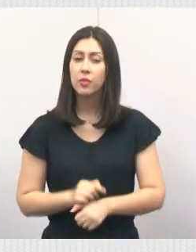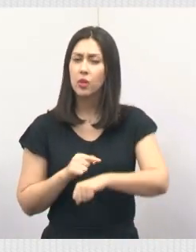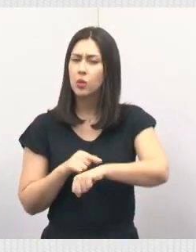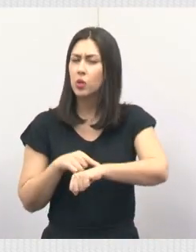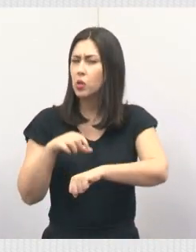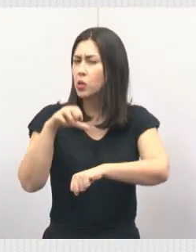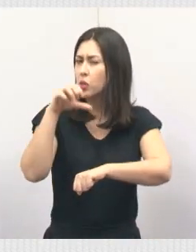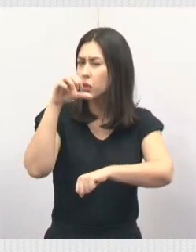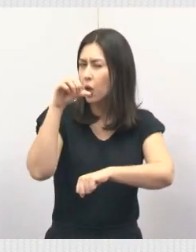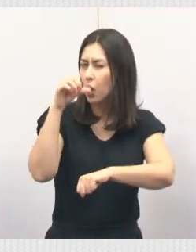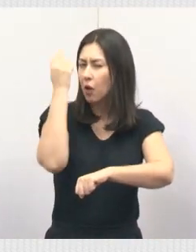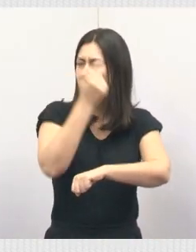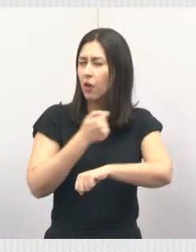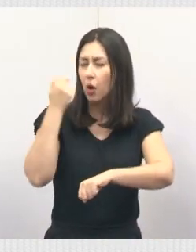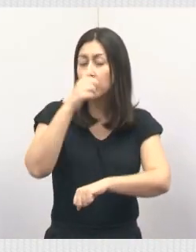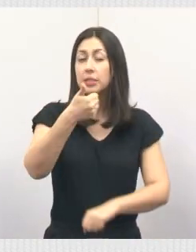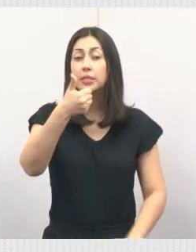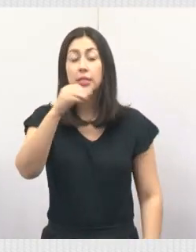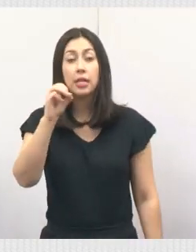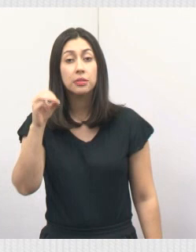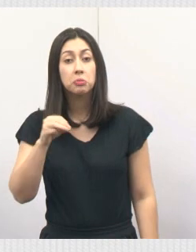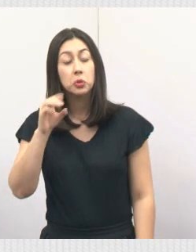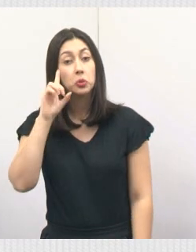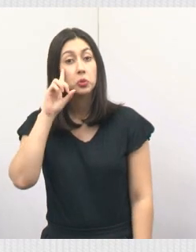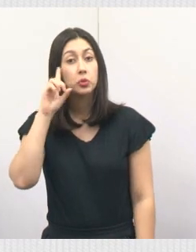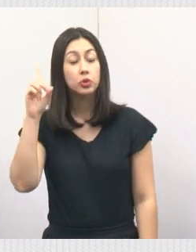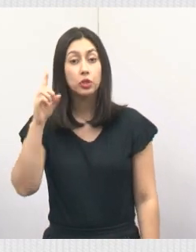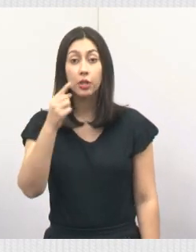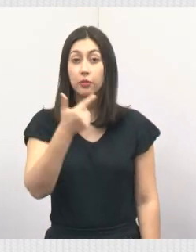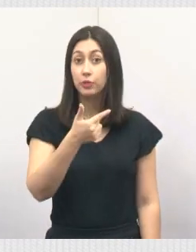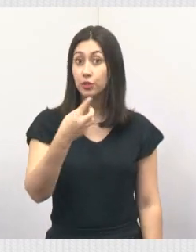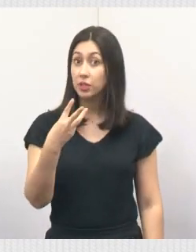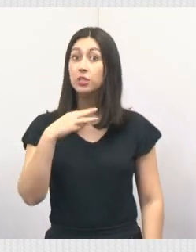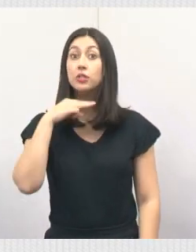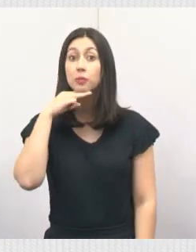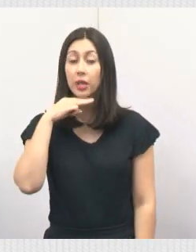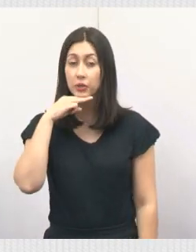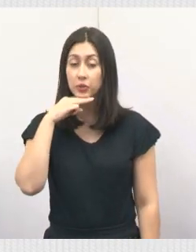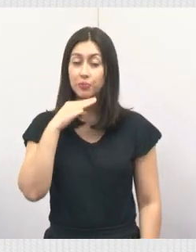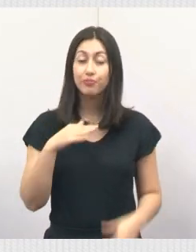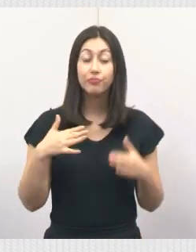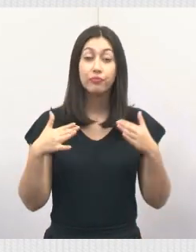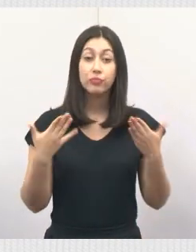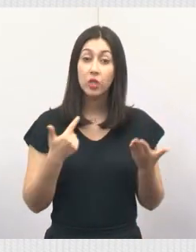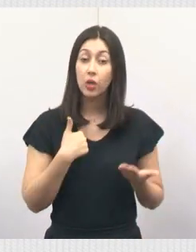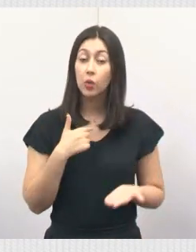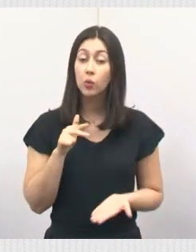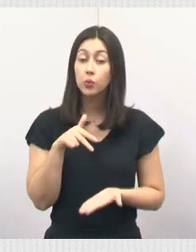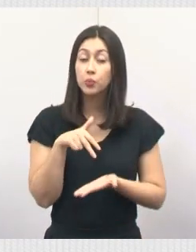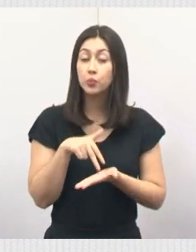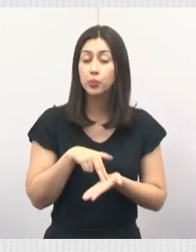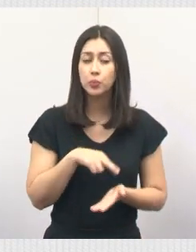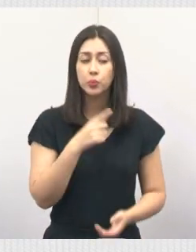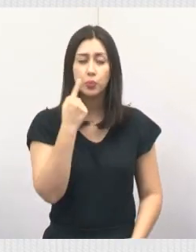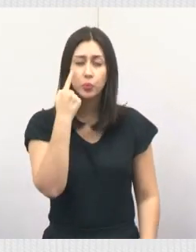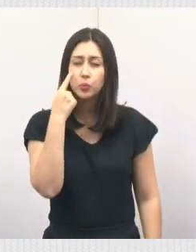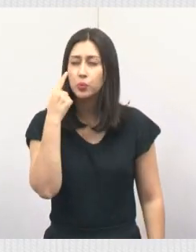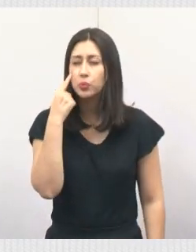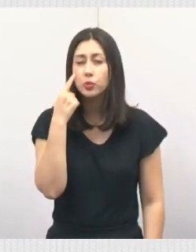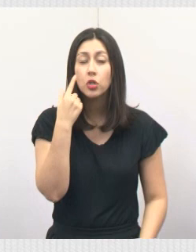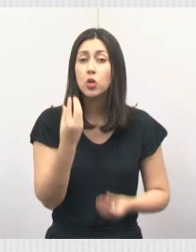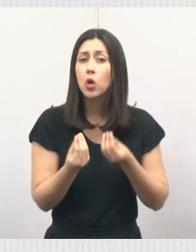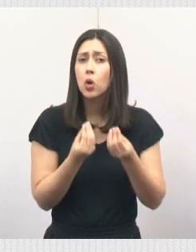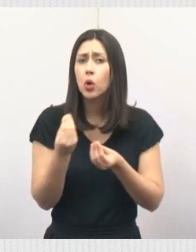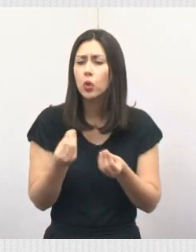9 horas e 10 minutos do dia 23 de março. Então, eu estou aqui para verificar como está